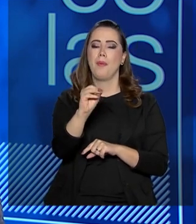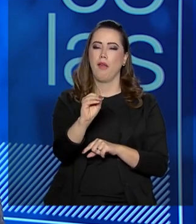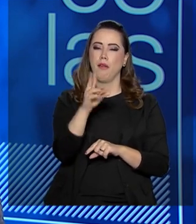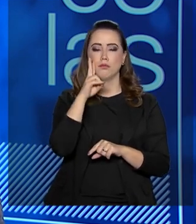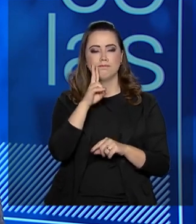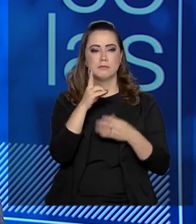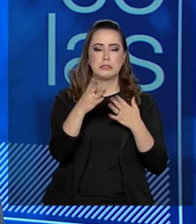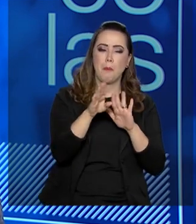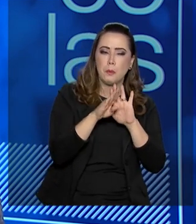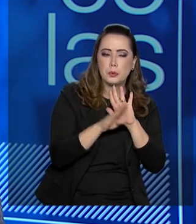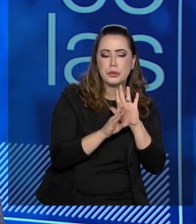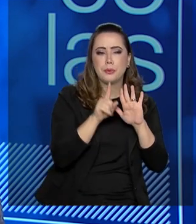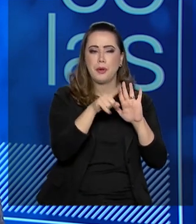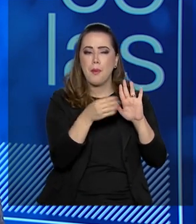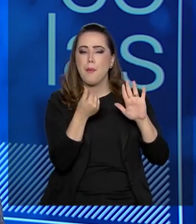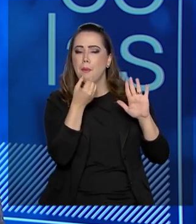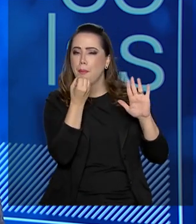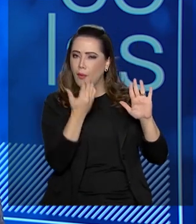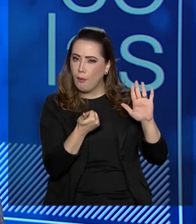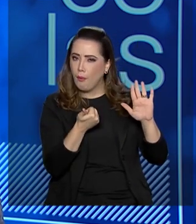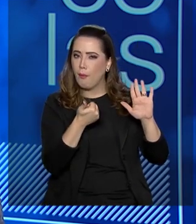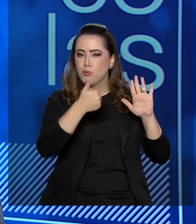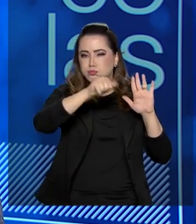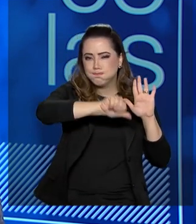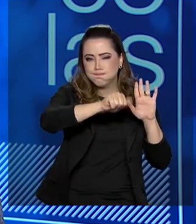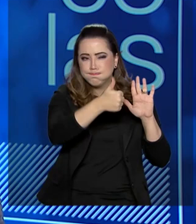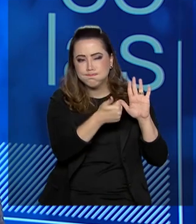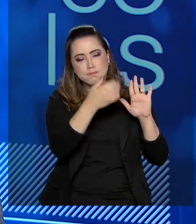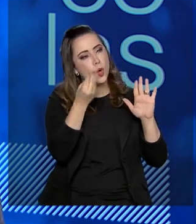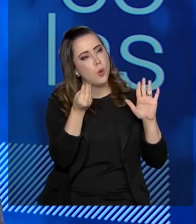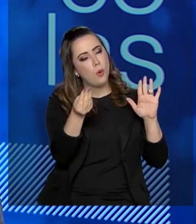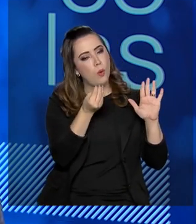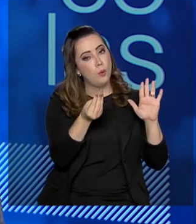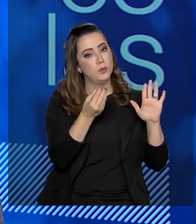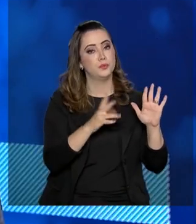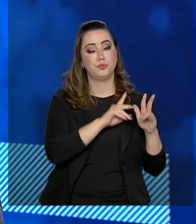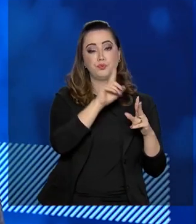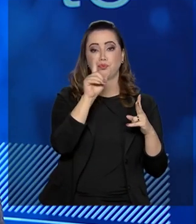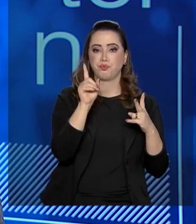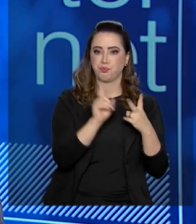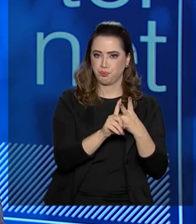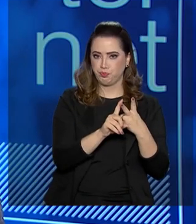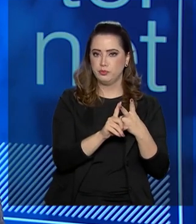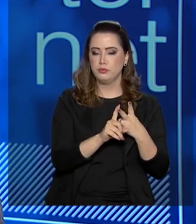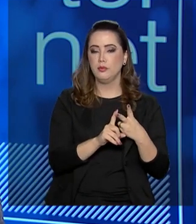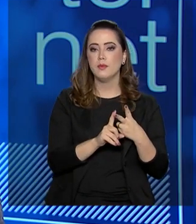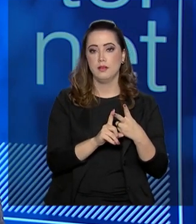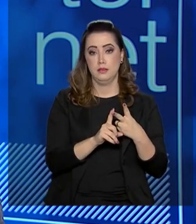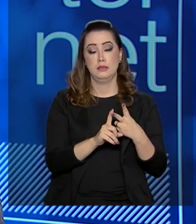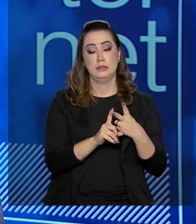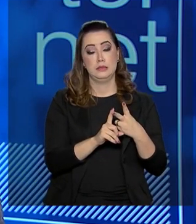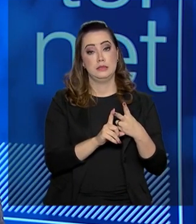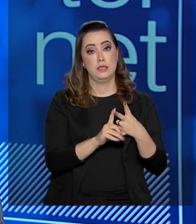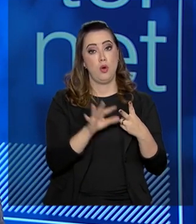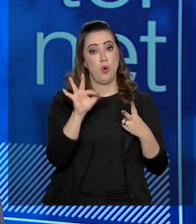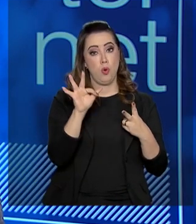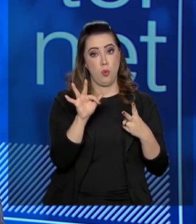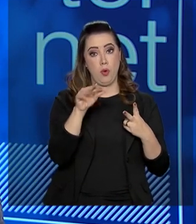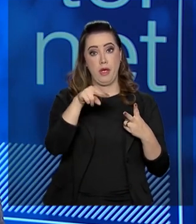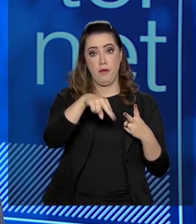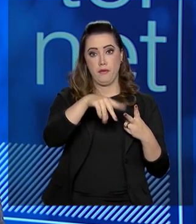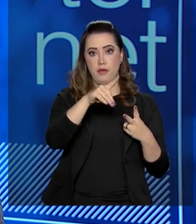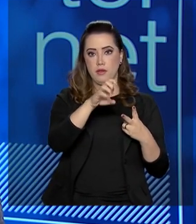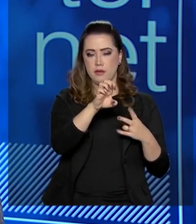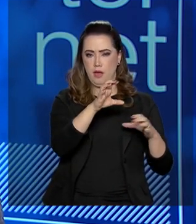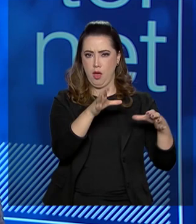eficientemente entregues à sociedade brasileira. Então, primeiro ponto da autocrítica. O segundo aspecto é que o FNDE está pensando no